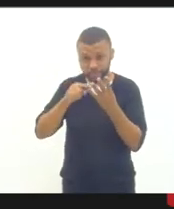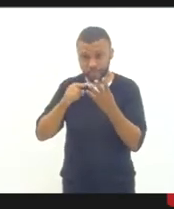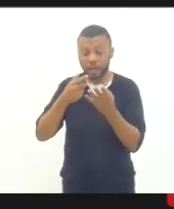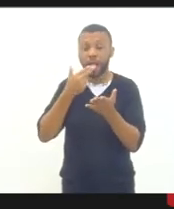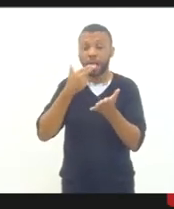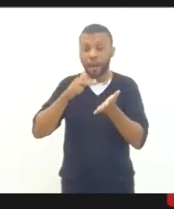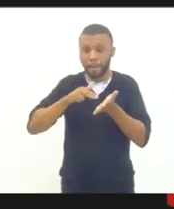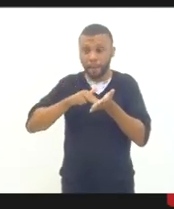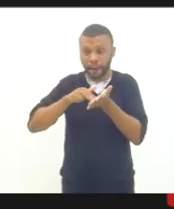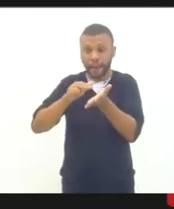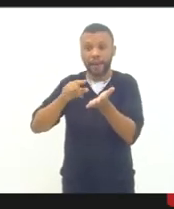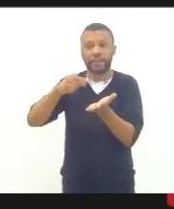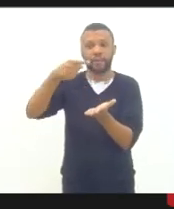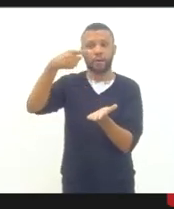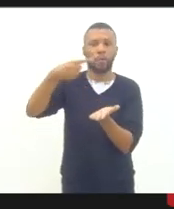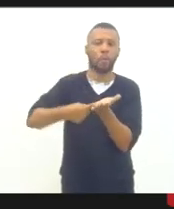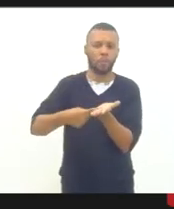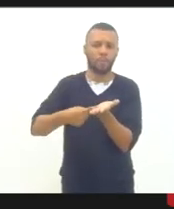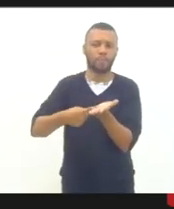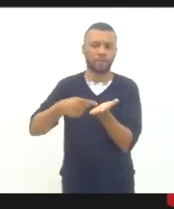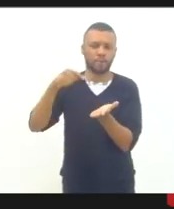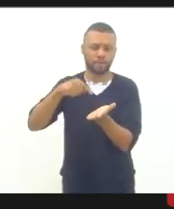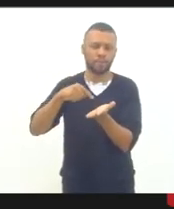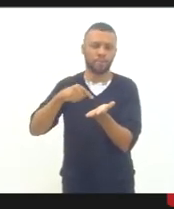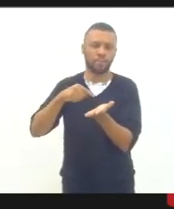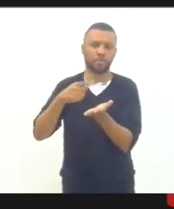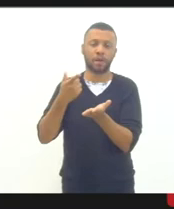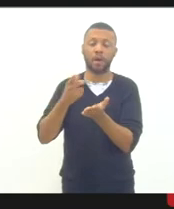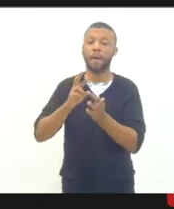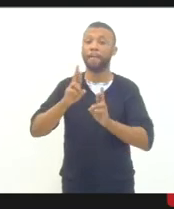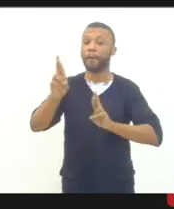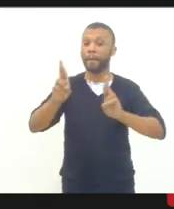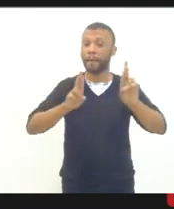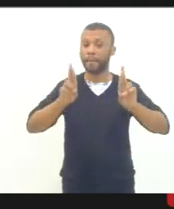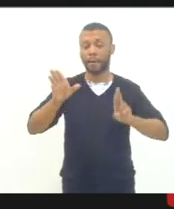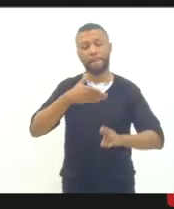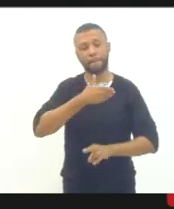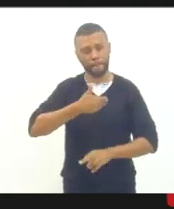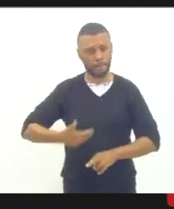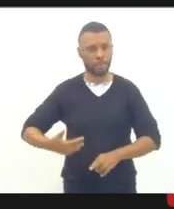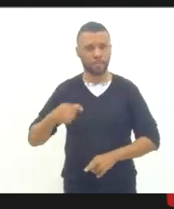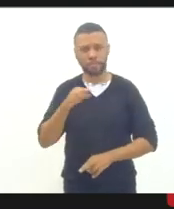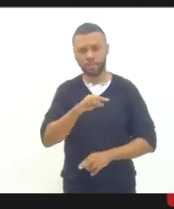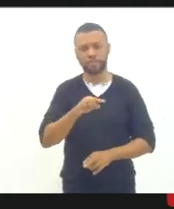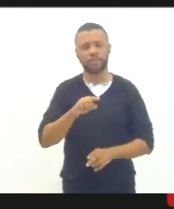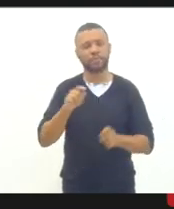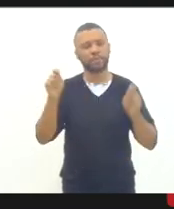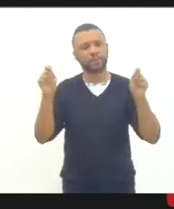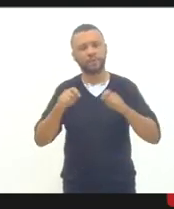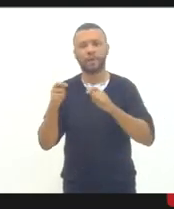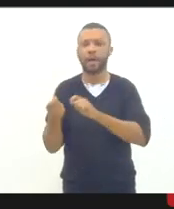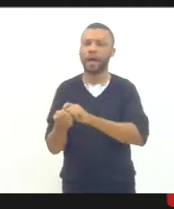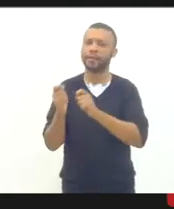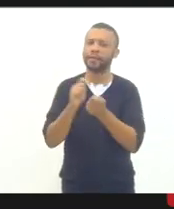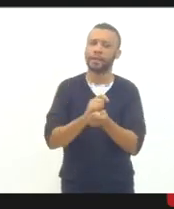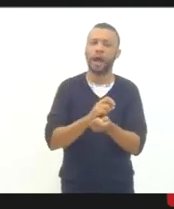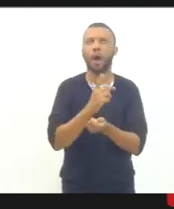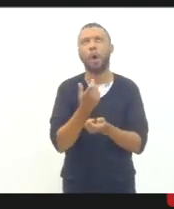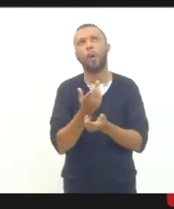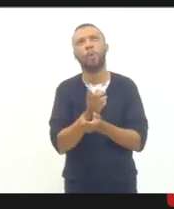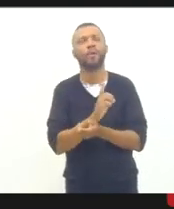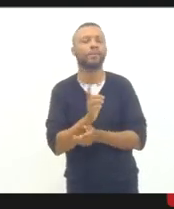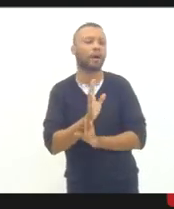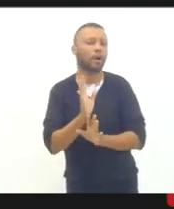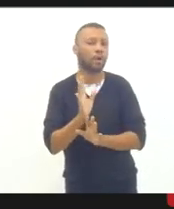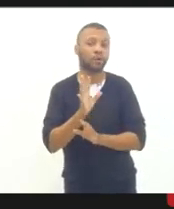que os nossos políticos deverão aceitar ou não e aí deixo claro